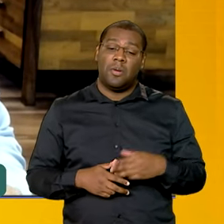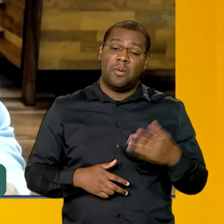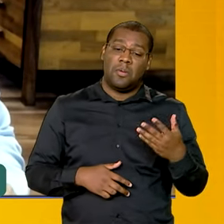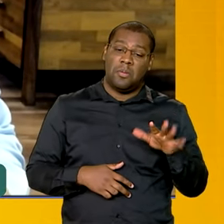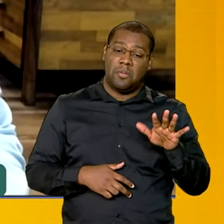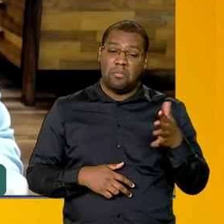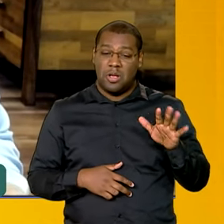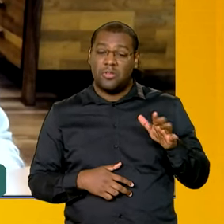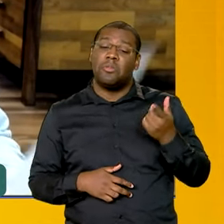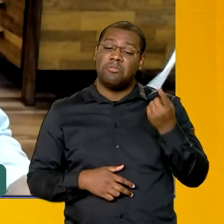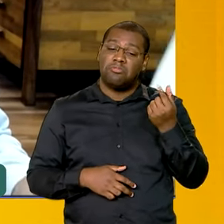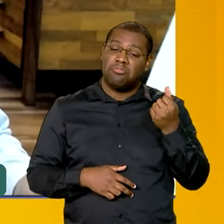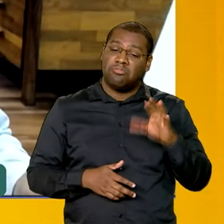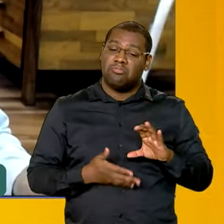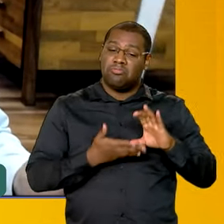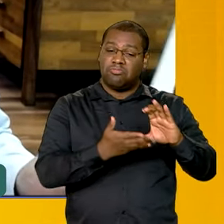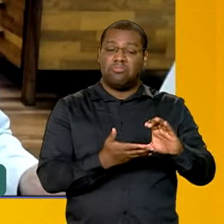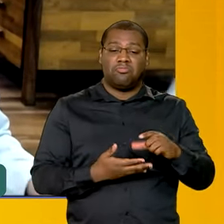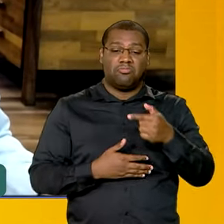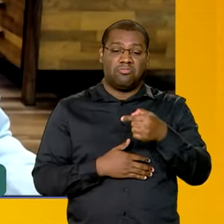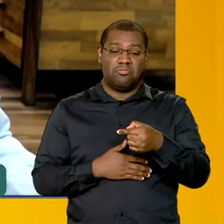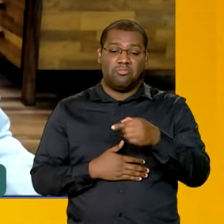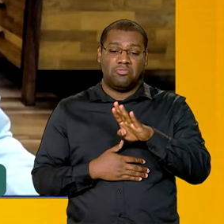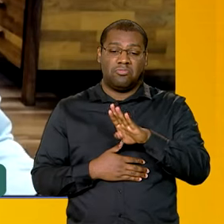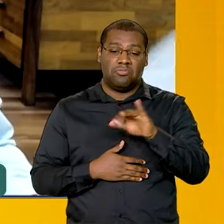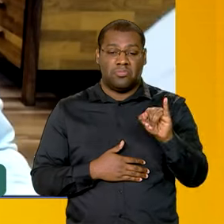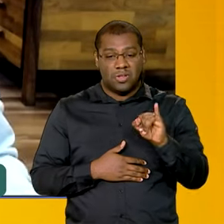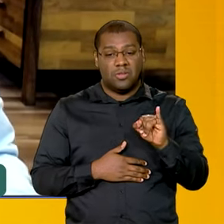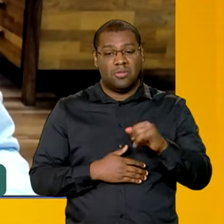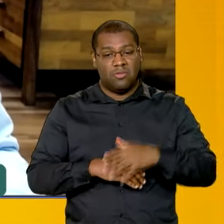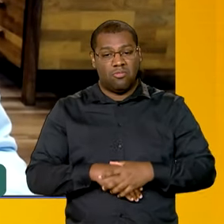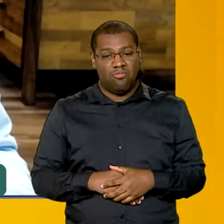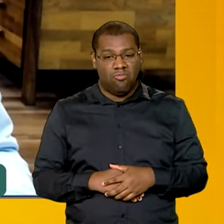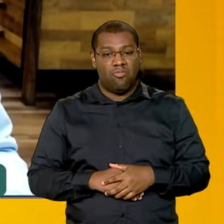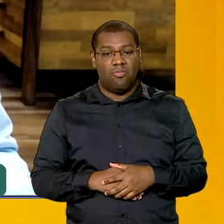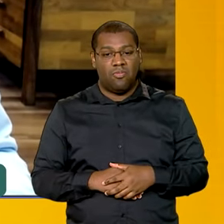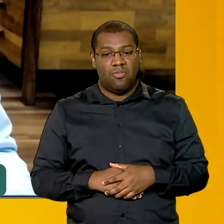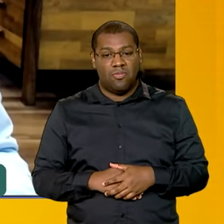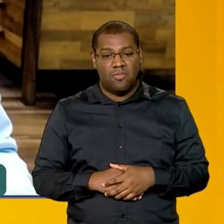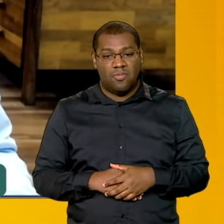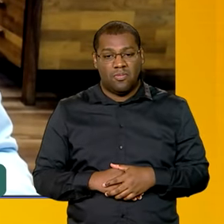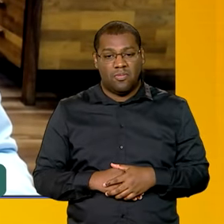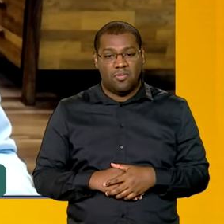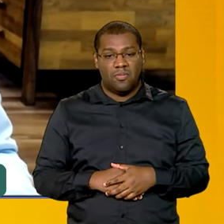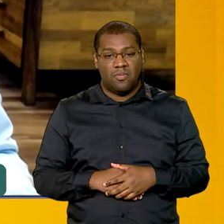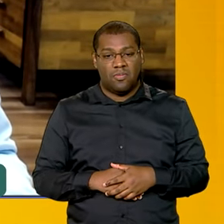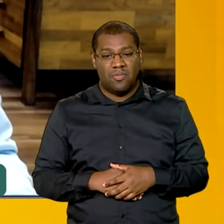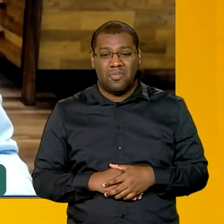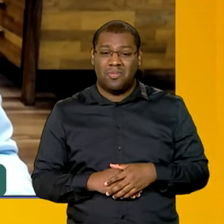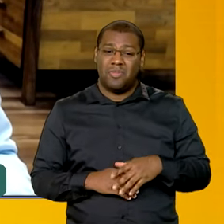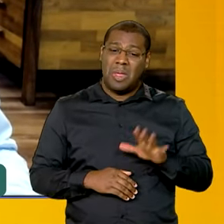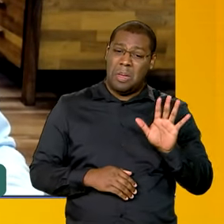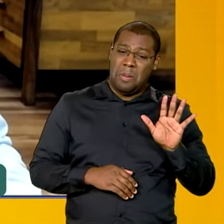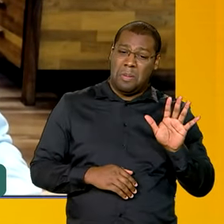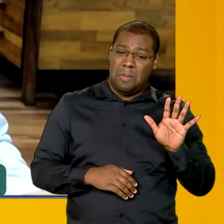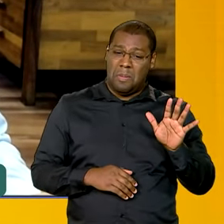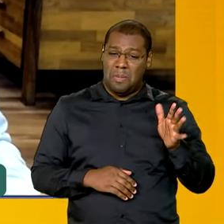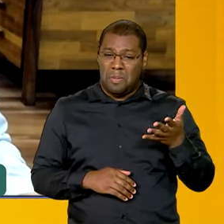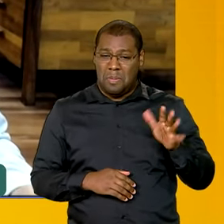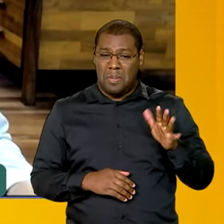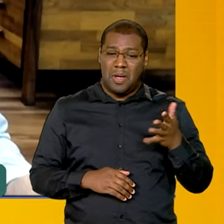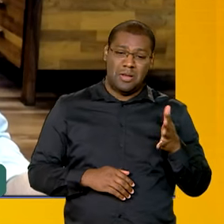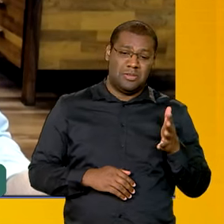envolvidos, mas isso alavanca a ordem de 40 a 50 bilhões